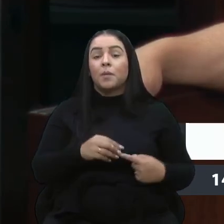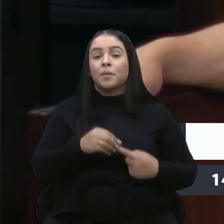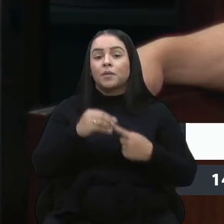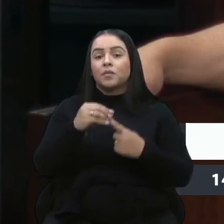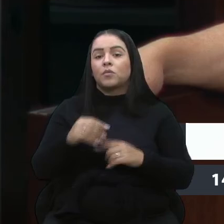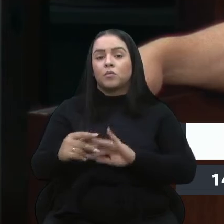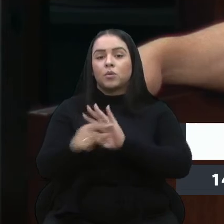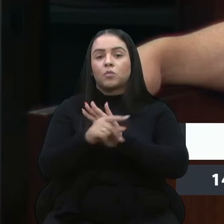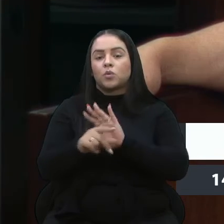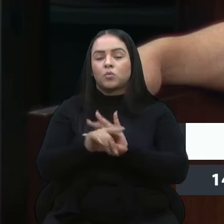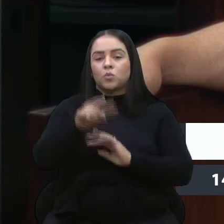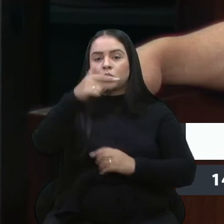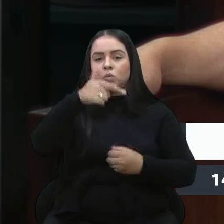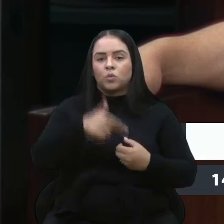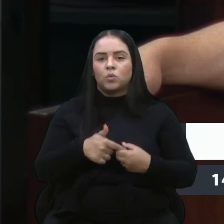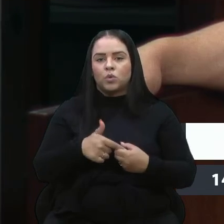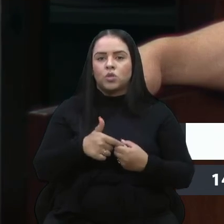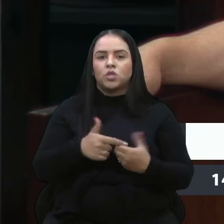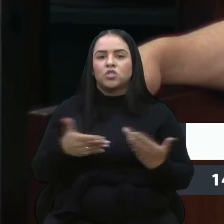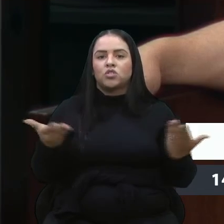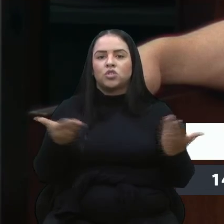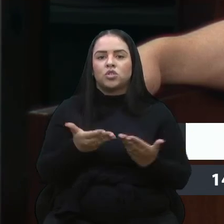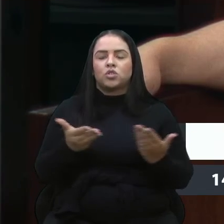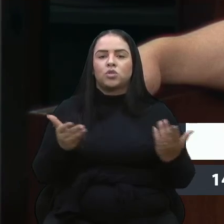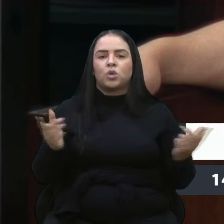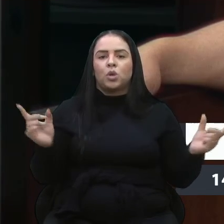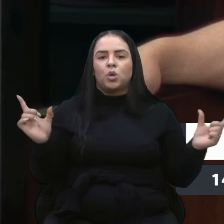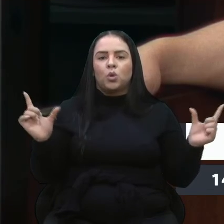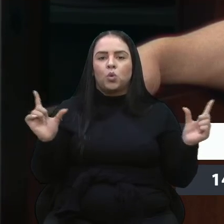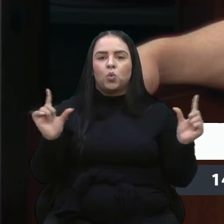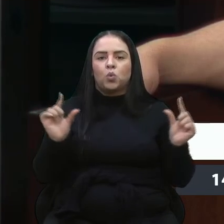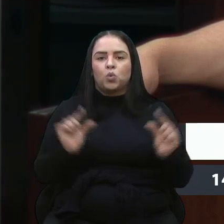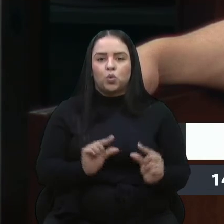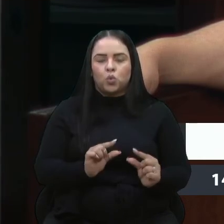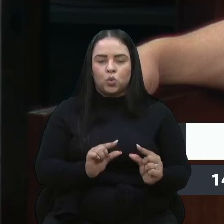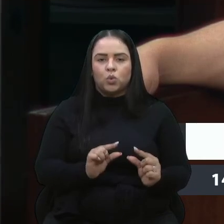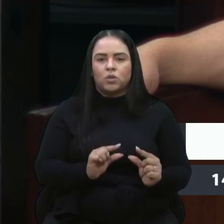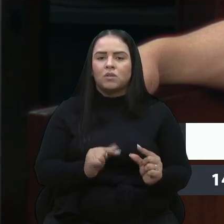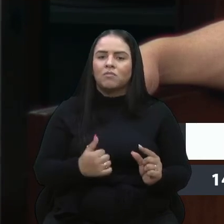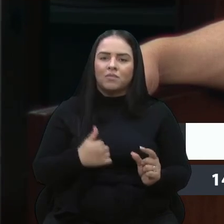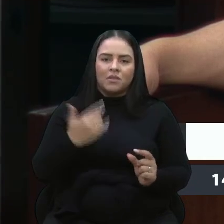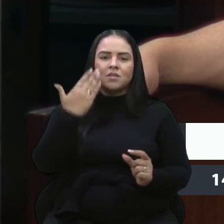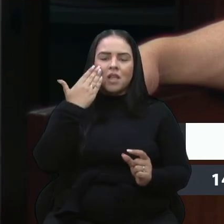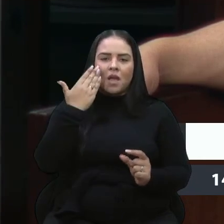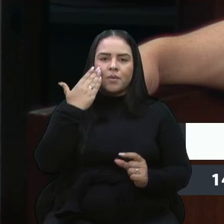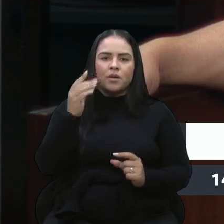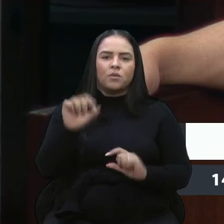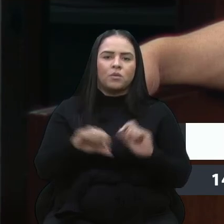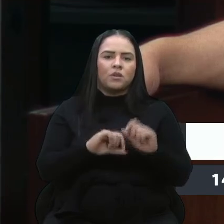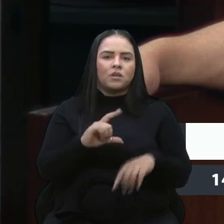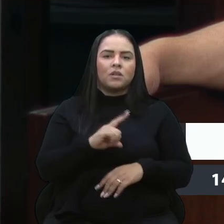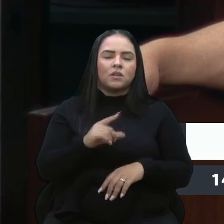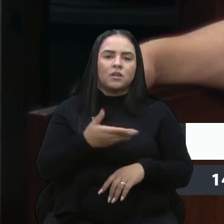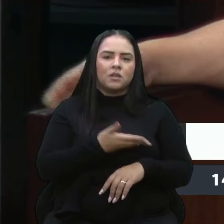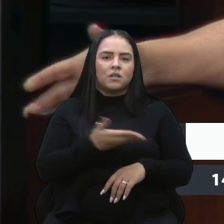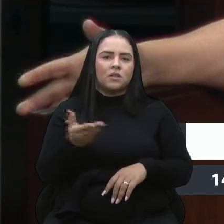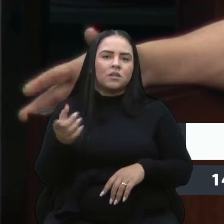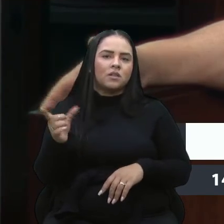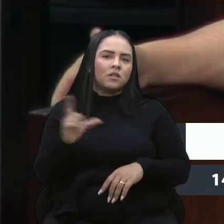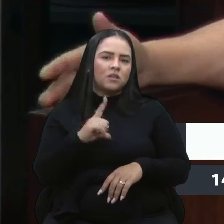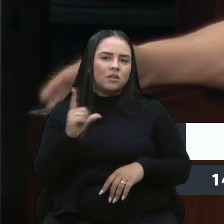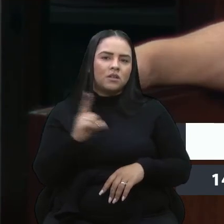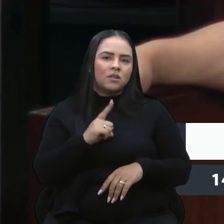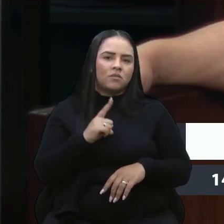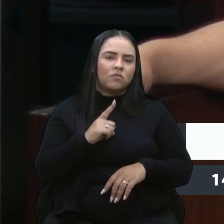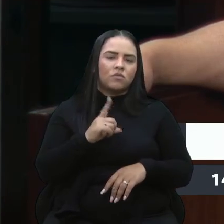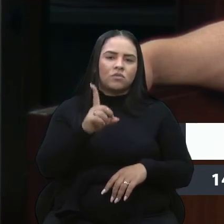proprietários de postos, de já baixarem os seus valores. Eu sei que tem a questão, né, que eles devem estar com óleo